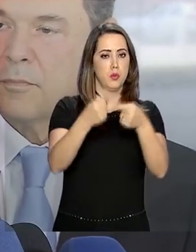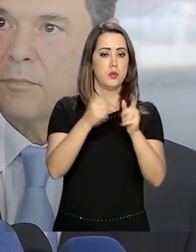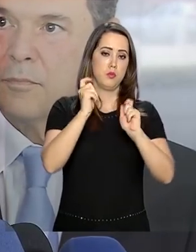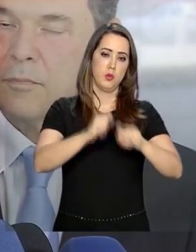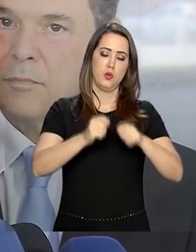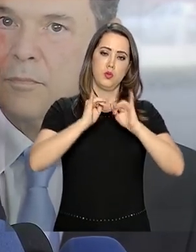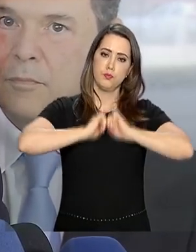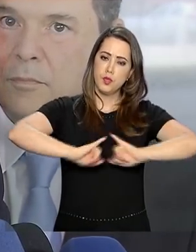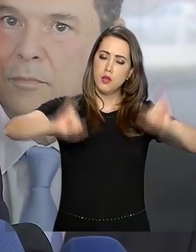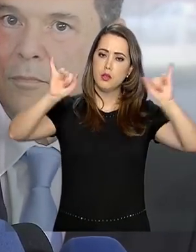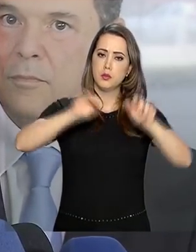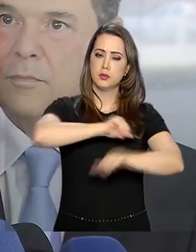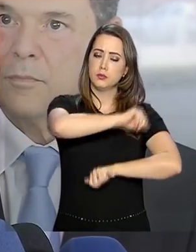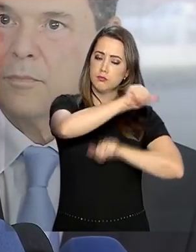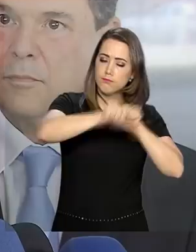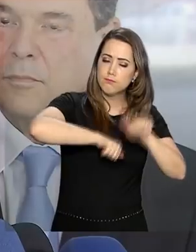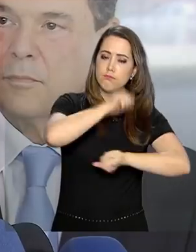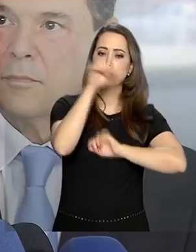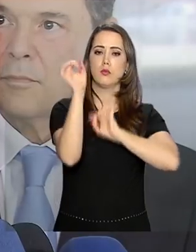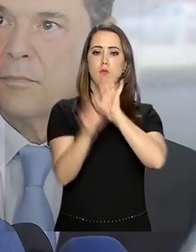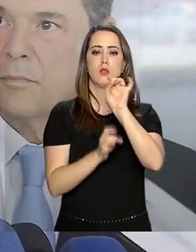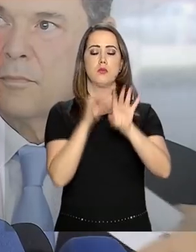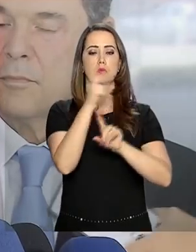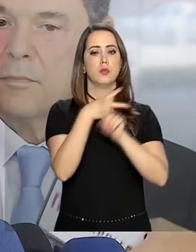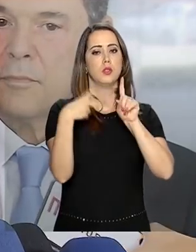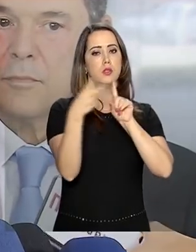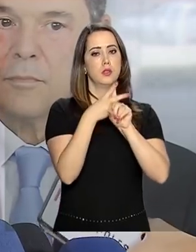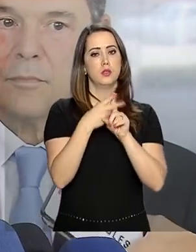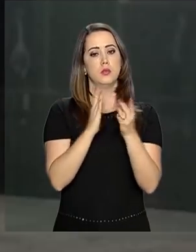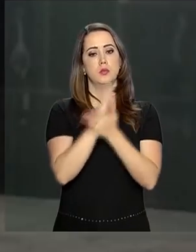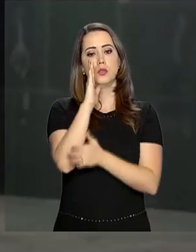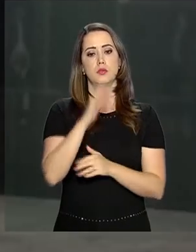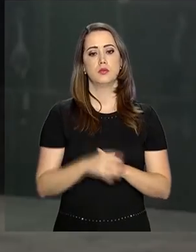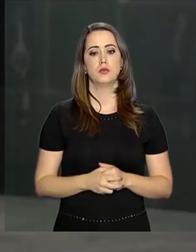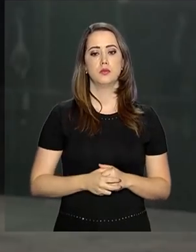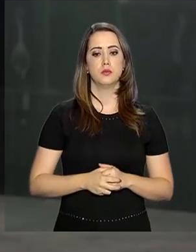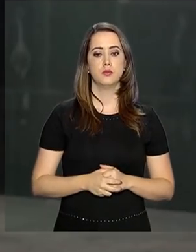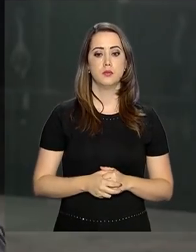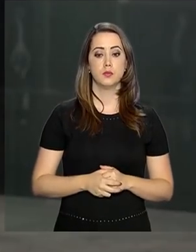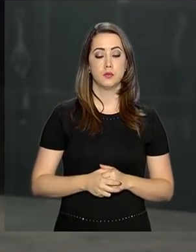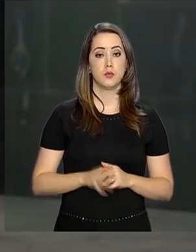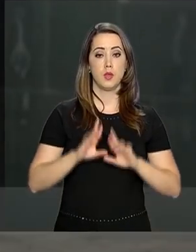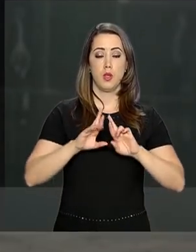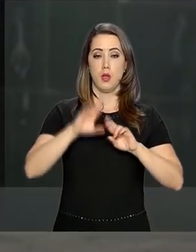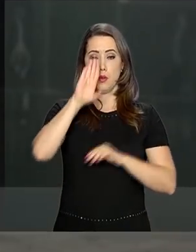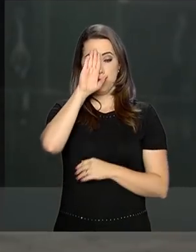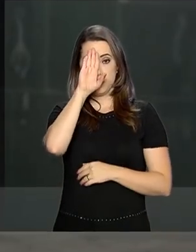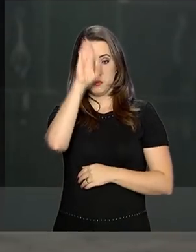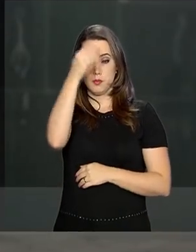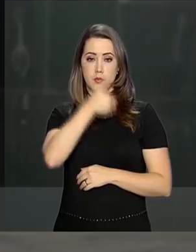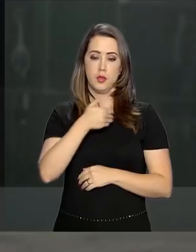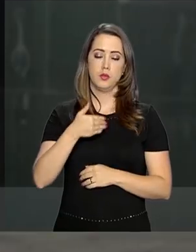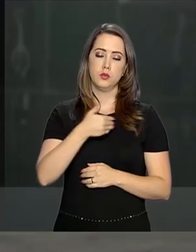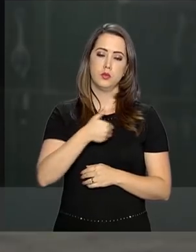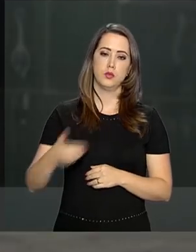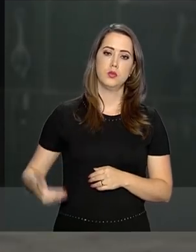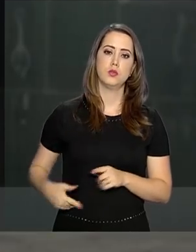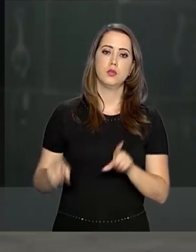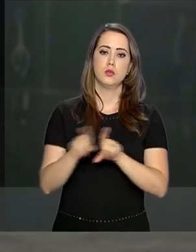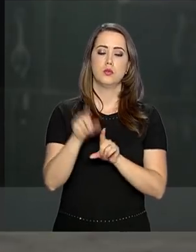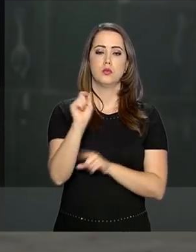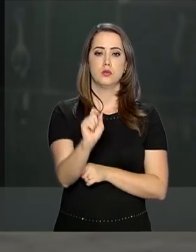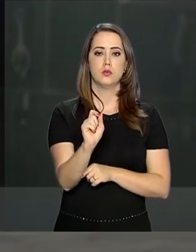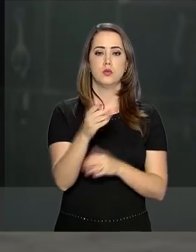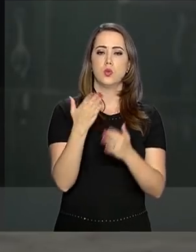para que as reformas, em especial a da Previdência, sejam aprovadas. Prioridade do governo, a nova Previdência está em análise na